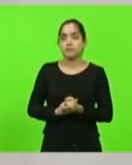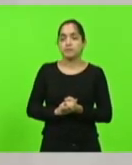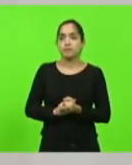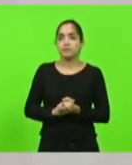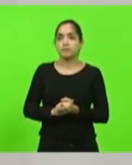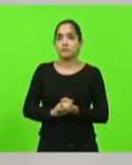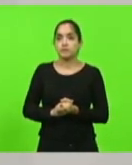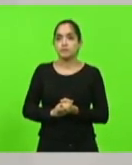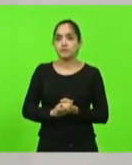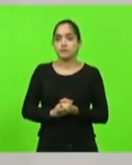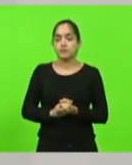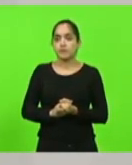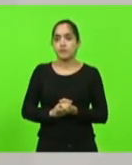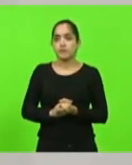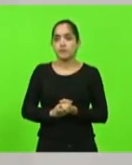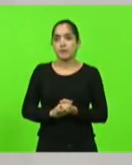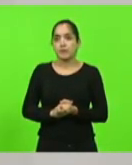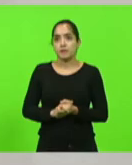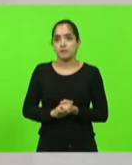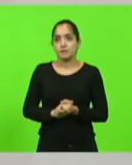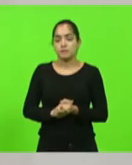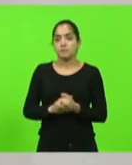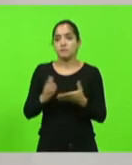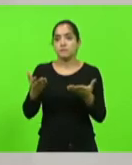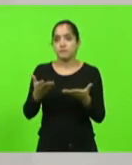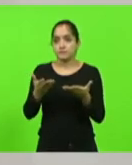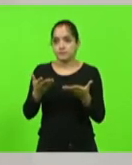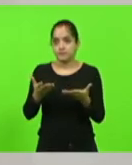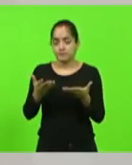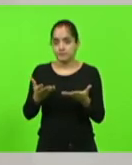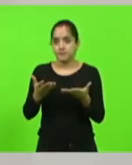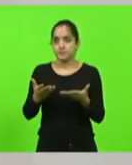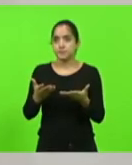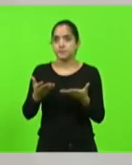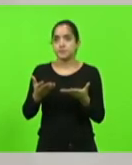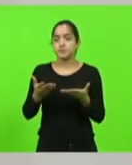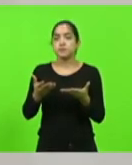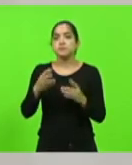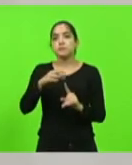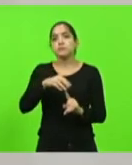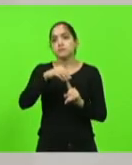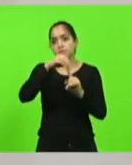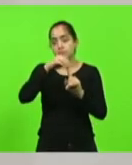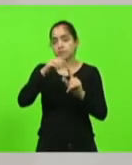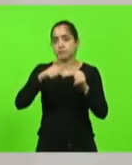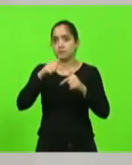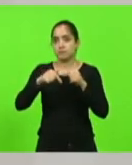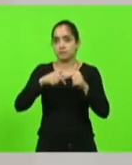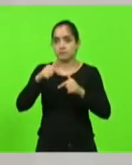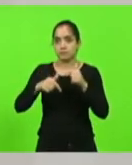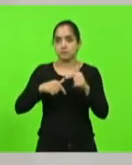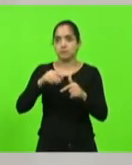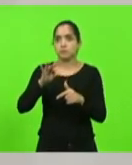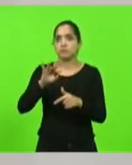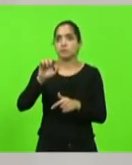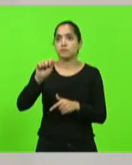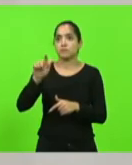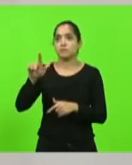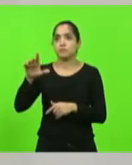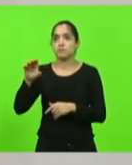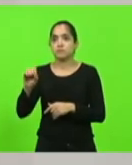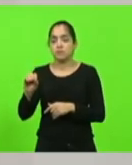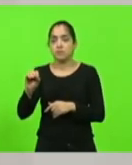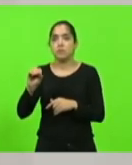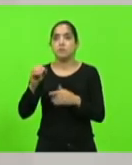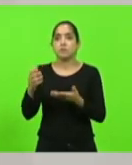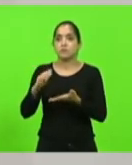Quero também, senhor presidente, enaltecer naturalmente o belíssimo trabalho que o Thiago Vieira vem empreendendo à frente